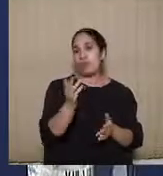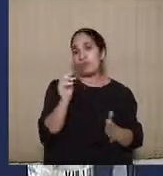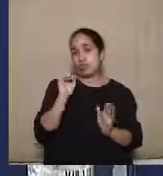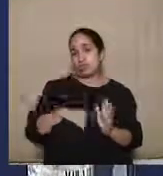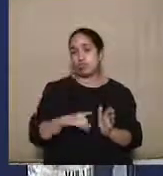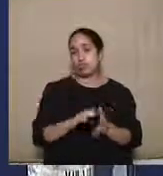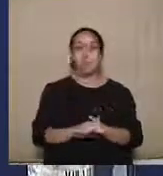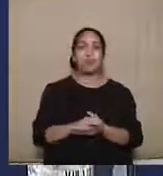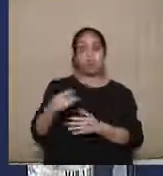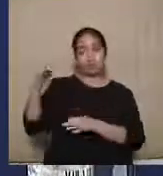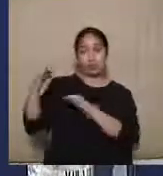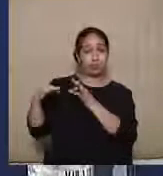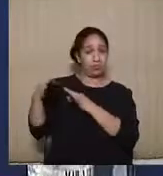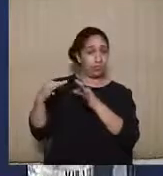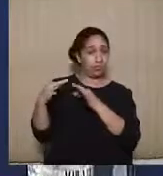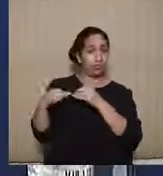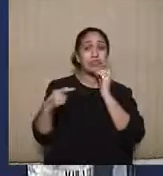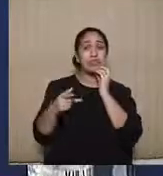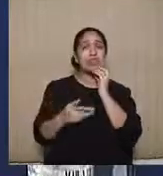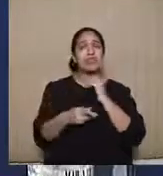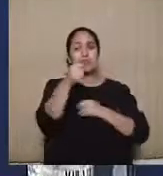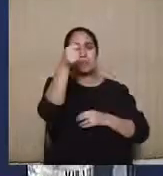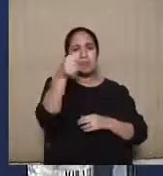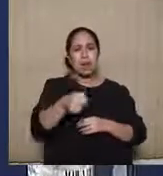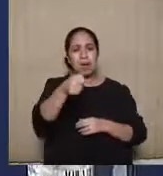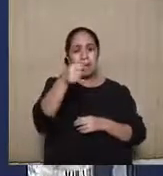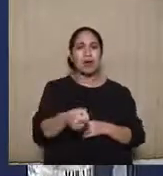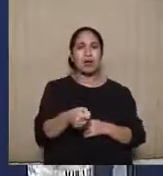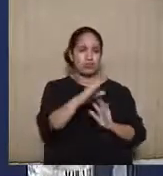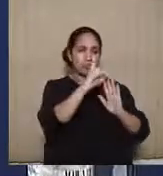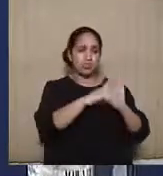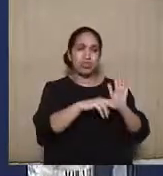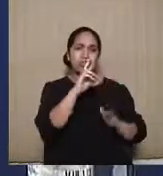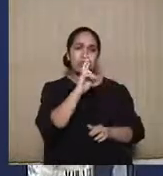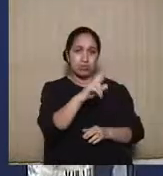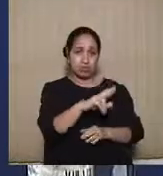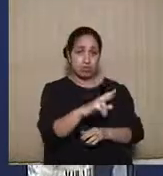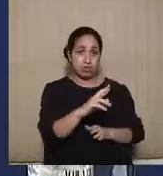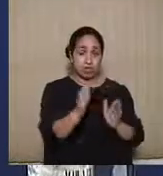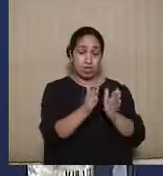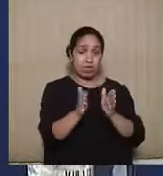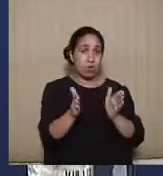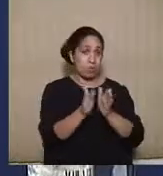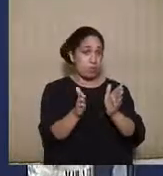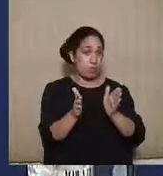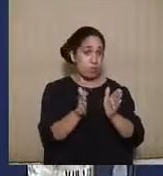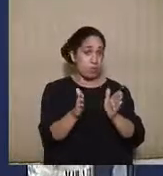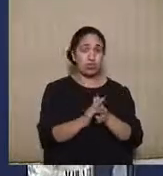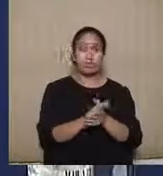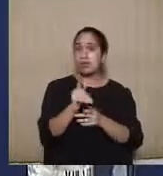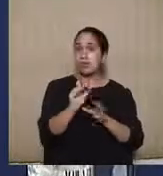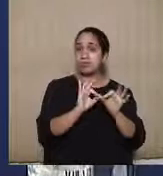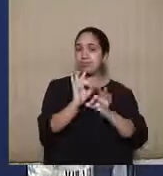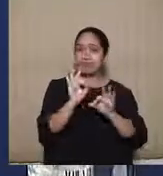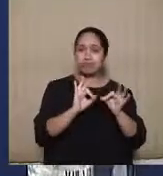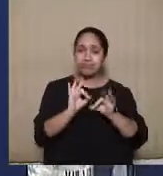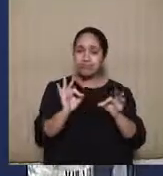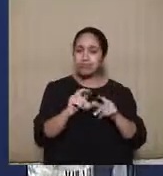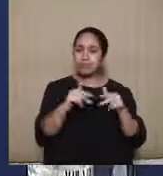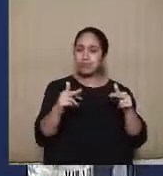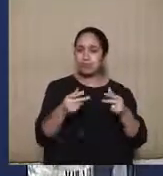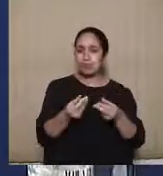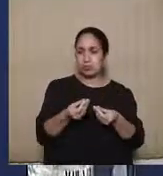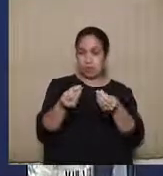O juiz, quando der a sentença do direito de resposta, o prazo para se aviar o recurso cabível para aquele que é